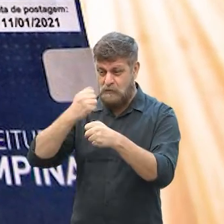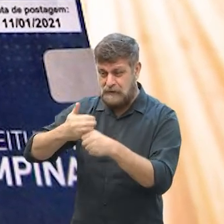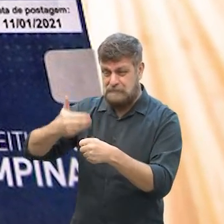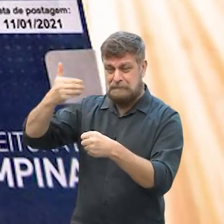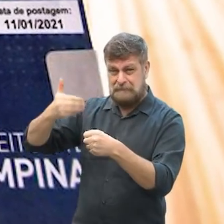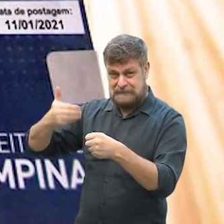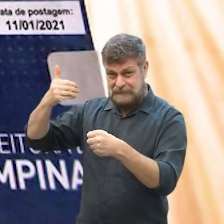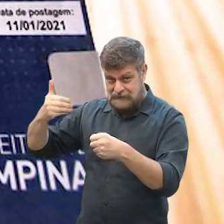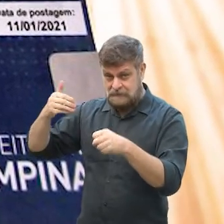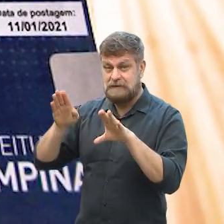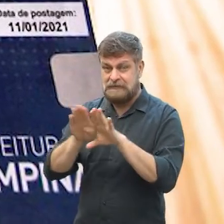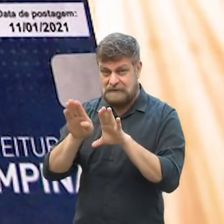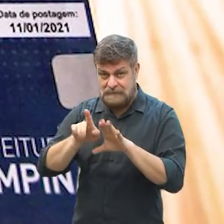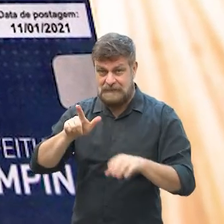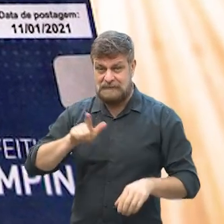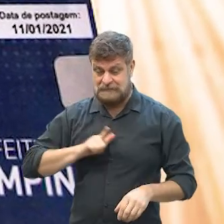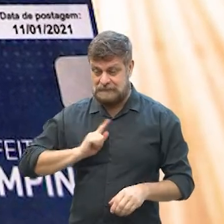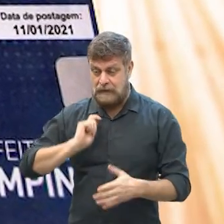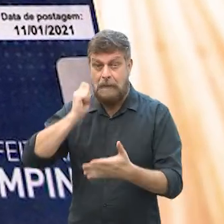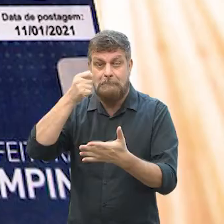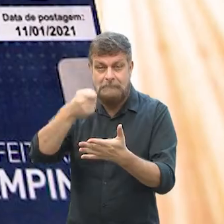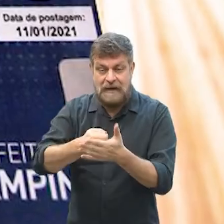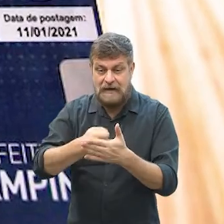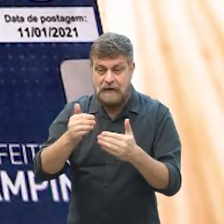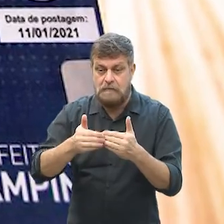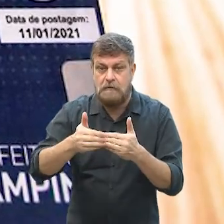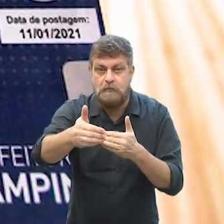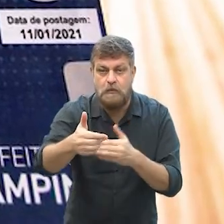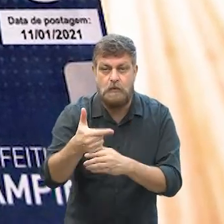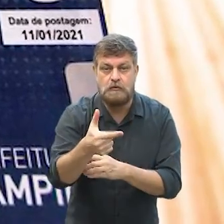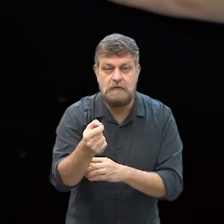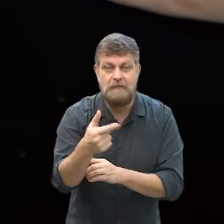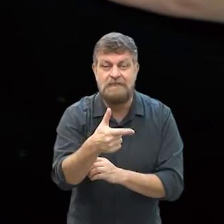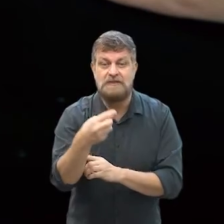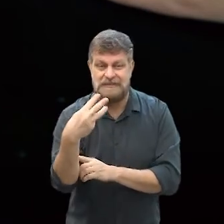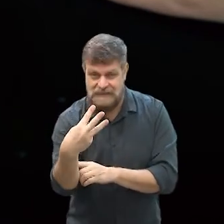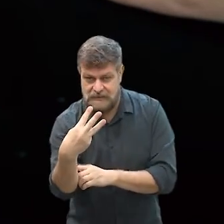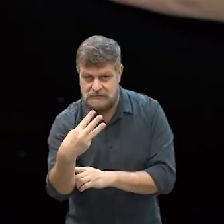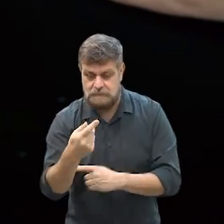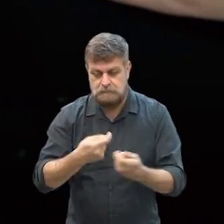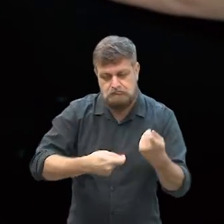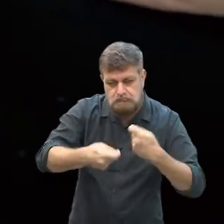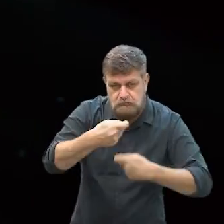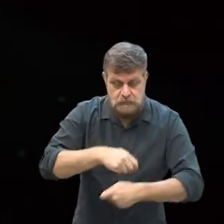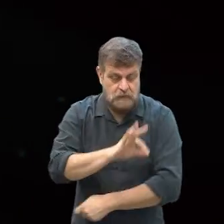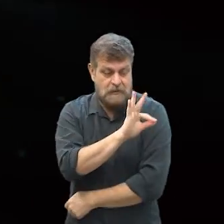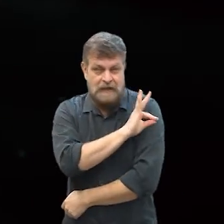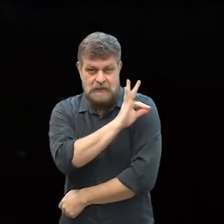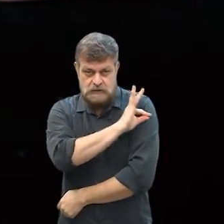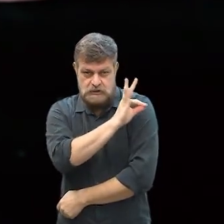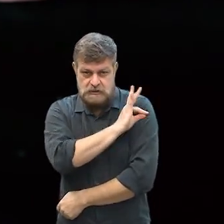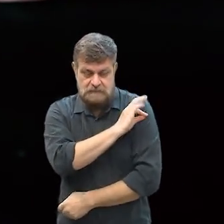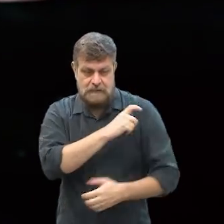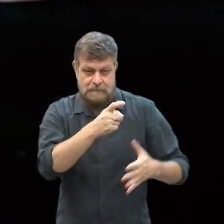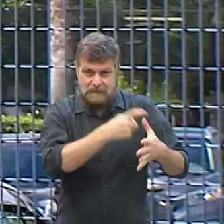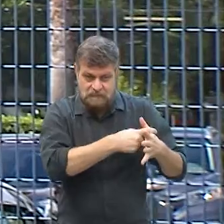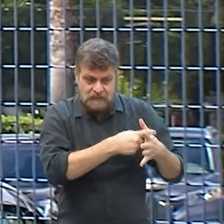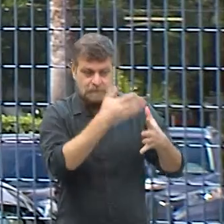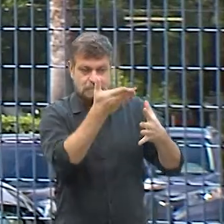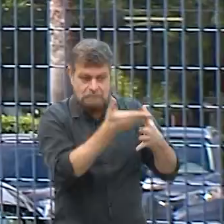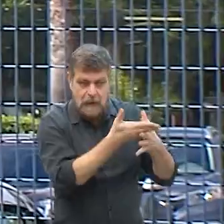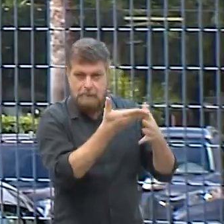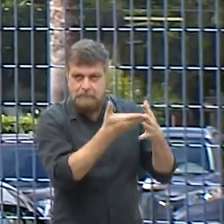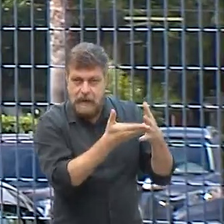2021 com pagamento a partir de 2023, renegociação das dívidas com o Refis,